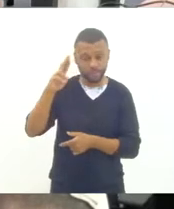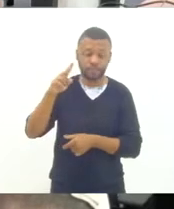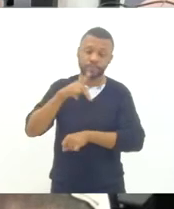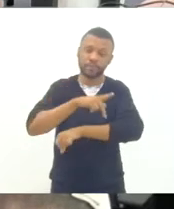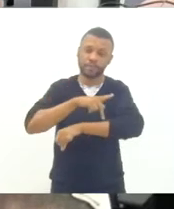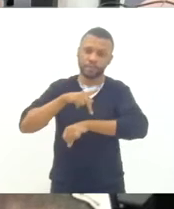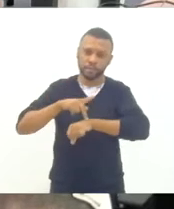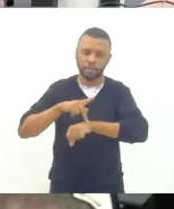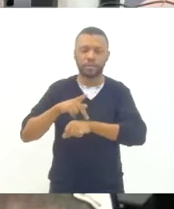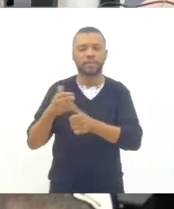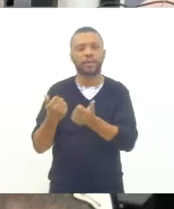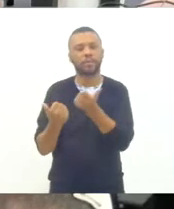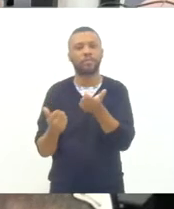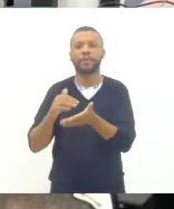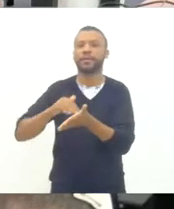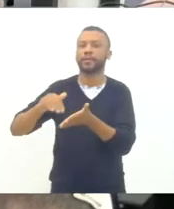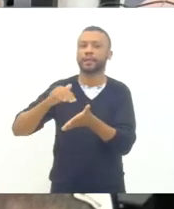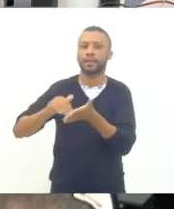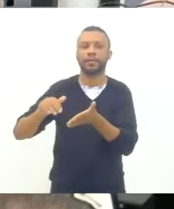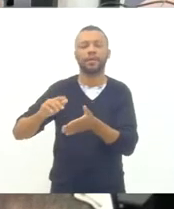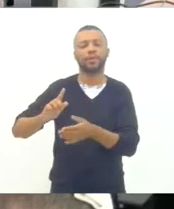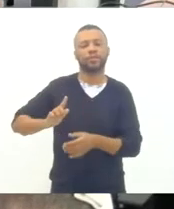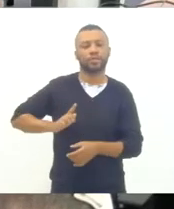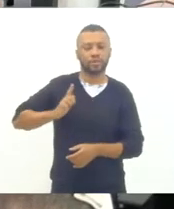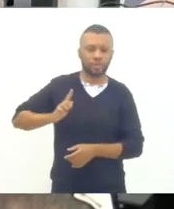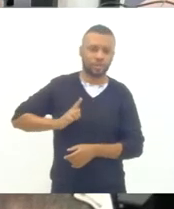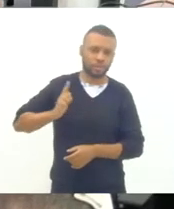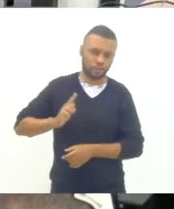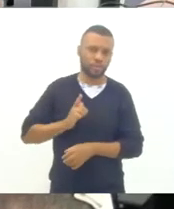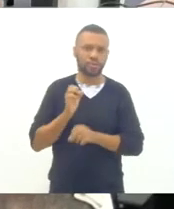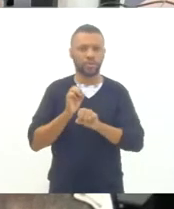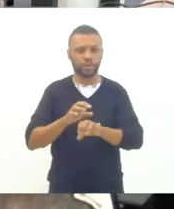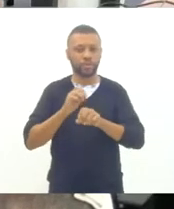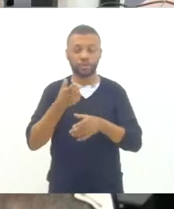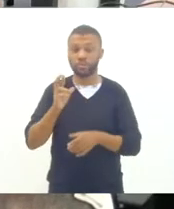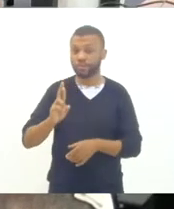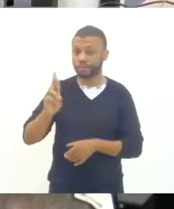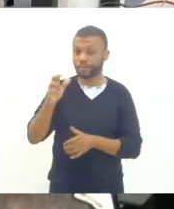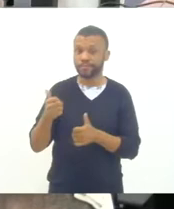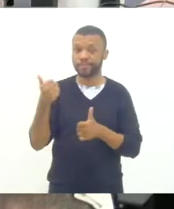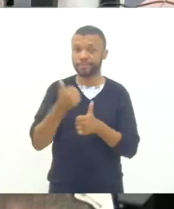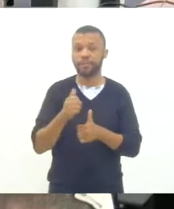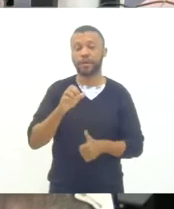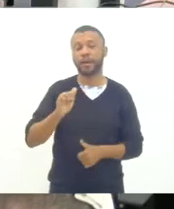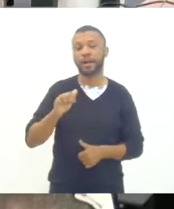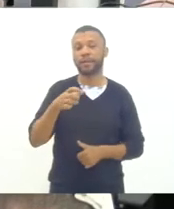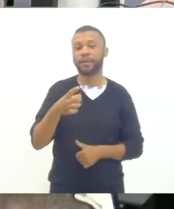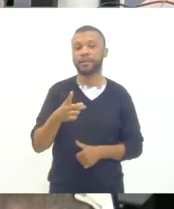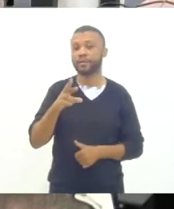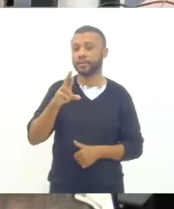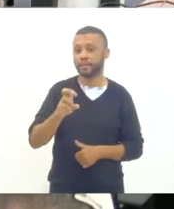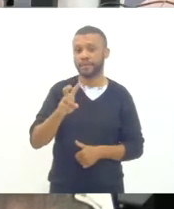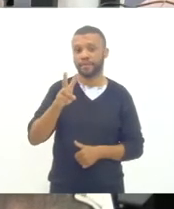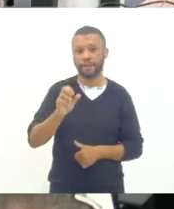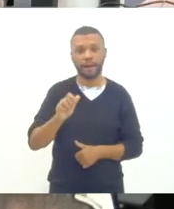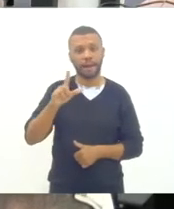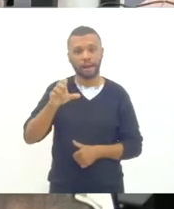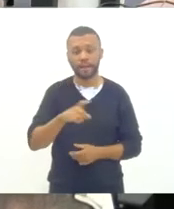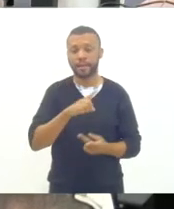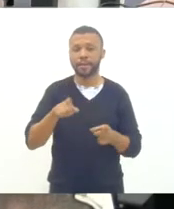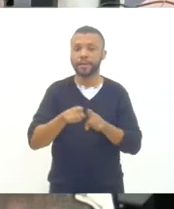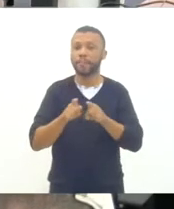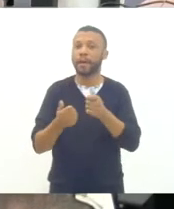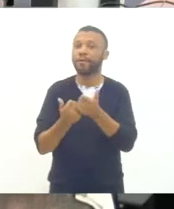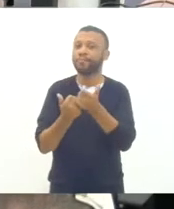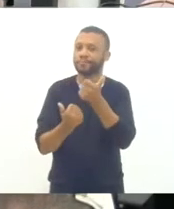ensino. Então, representando o nosso secretário de educação, Alexandre Vale, também a subsecretária de gestão de ensino, Ana